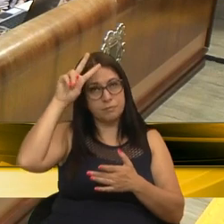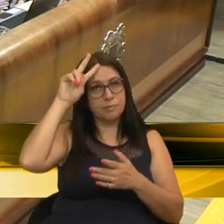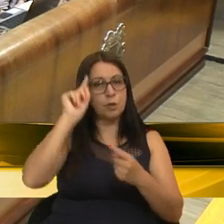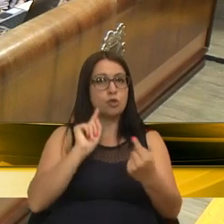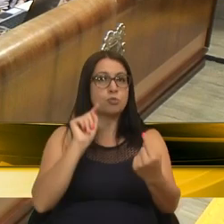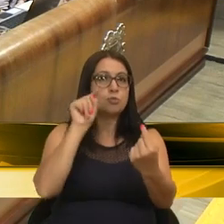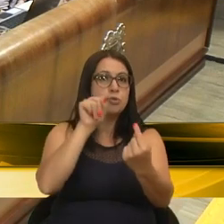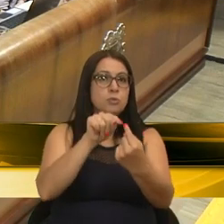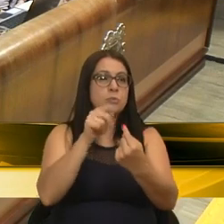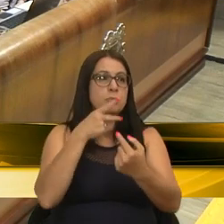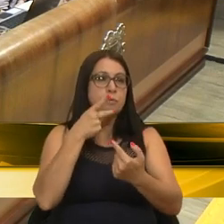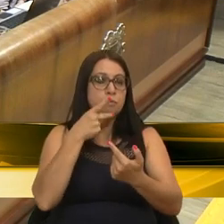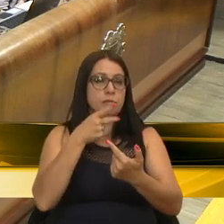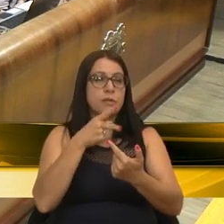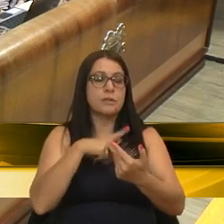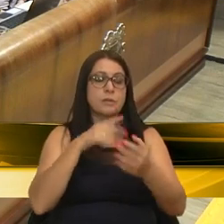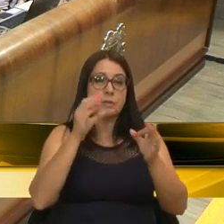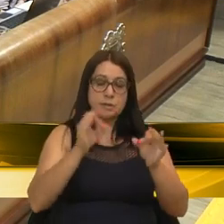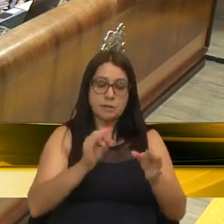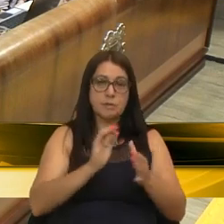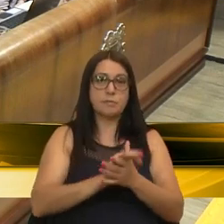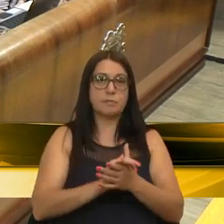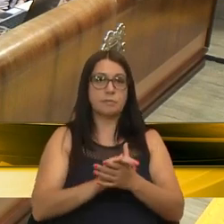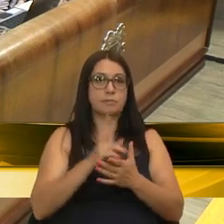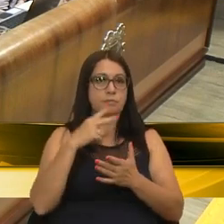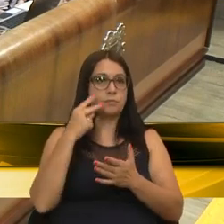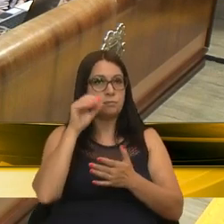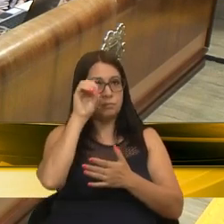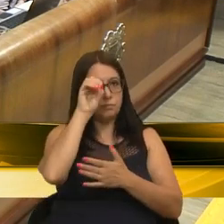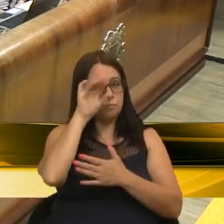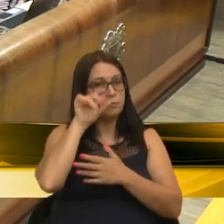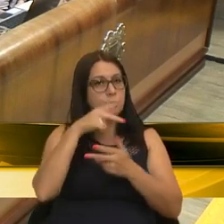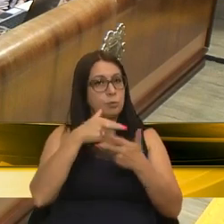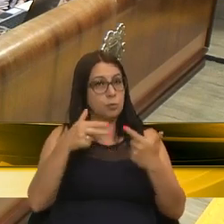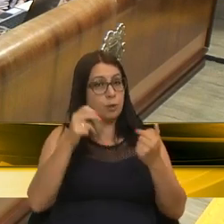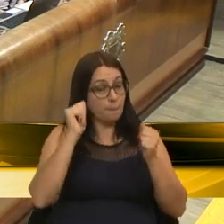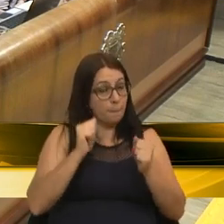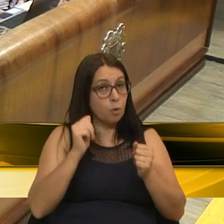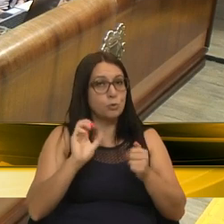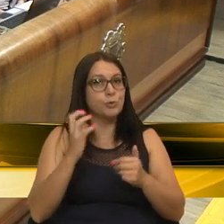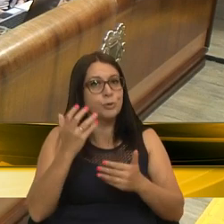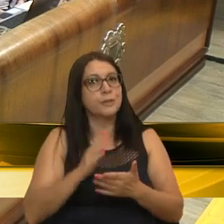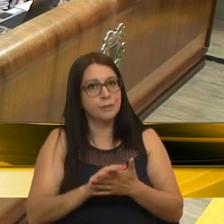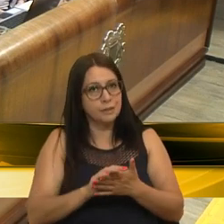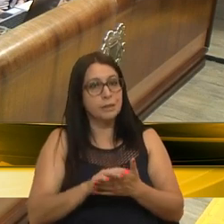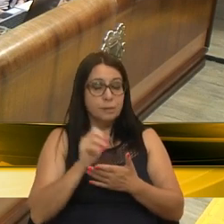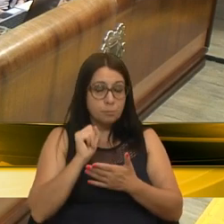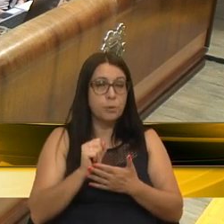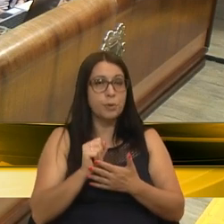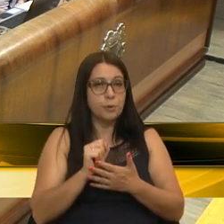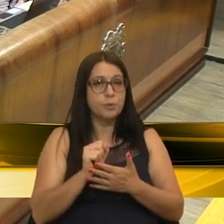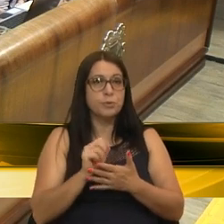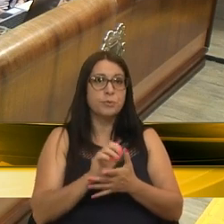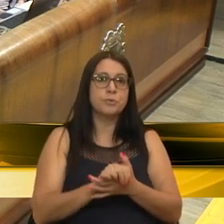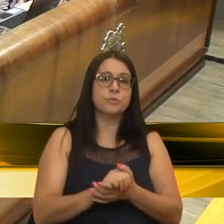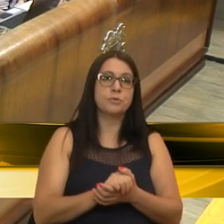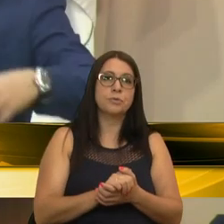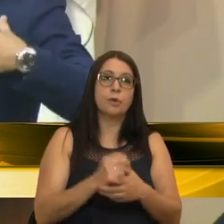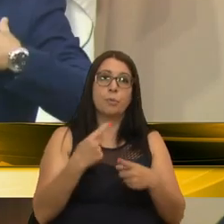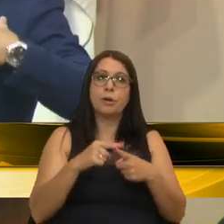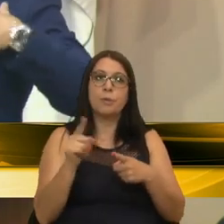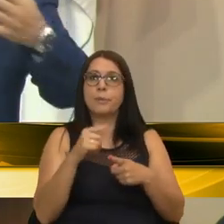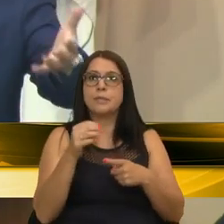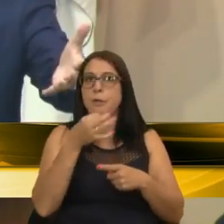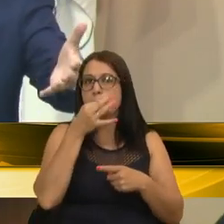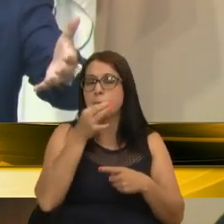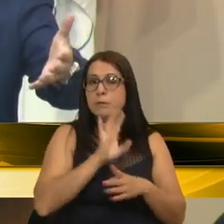objetivo dessa manifestação, e tenho certeza que, com o vereador Fius aqui, muita coisa pode acontecer, pode vir a acontecer, porque aqui não precisa